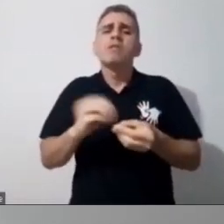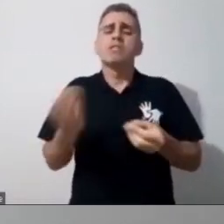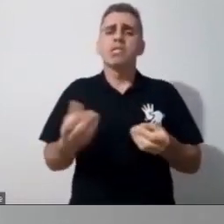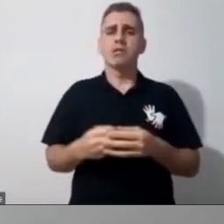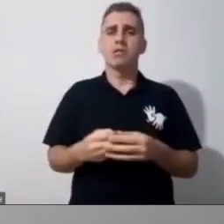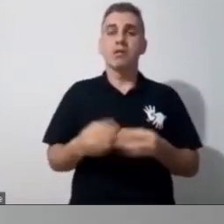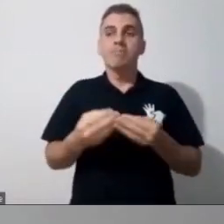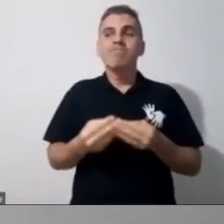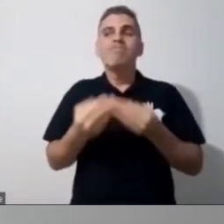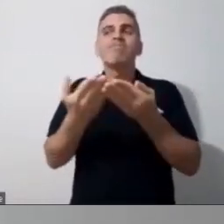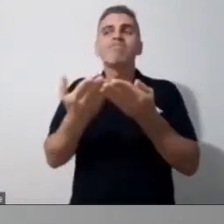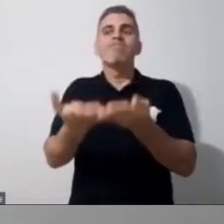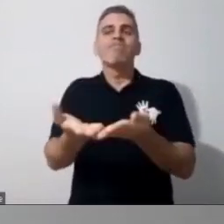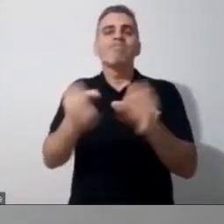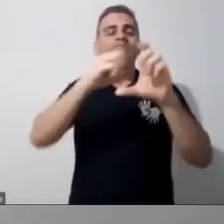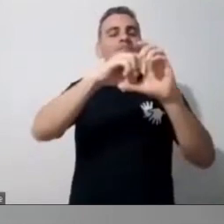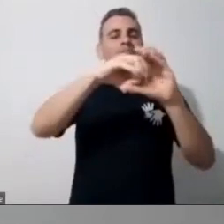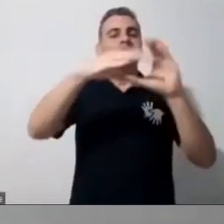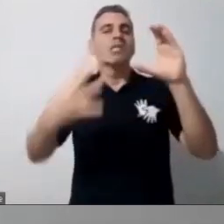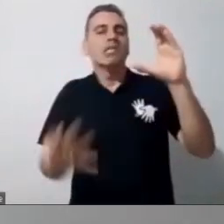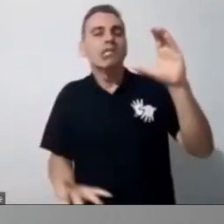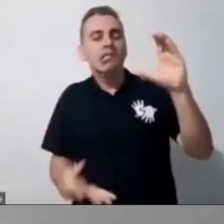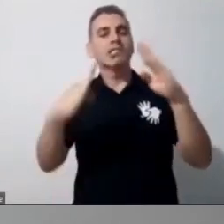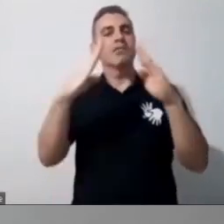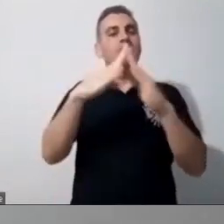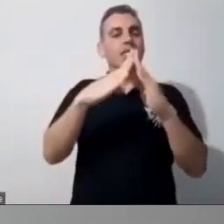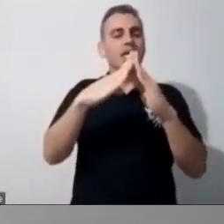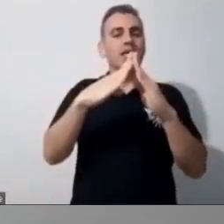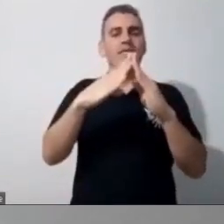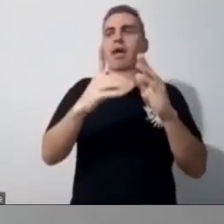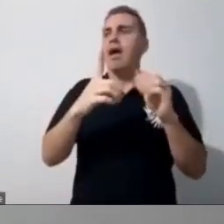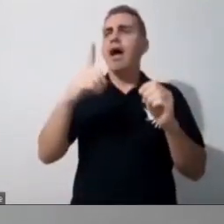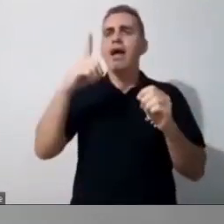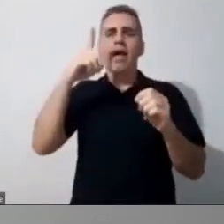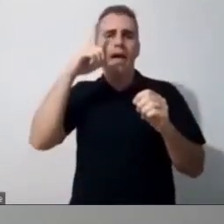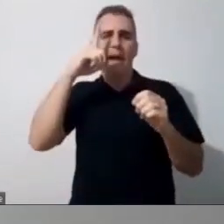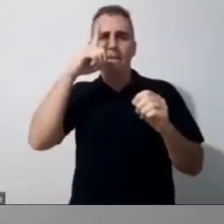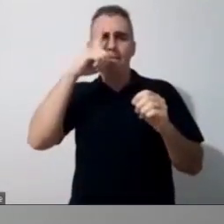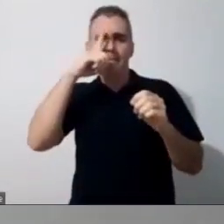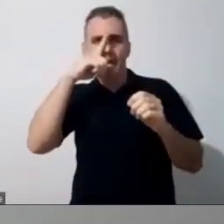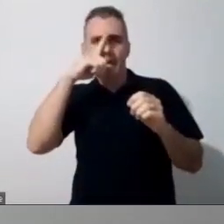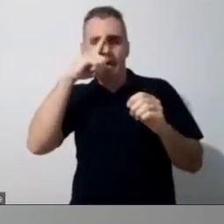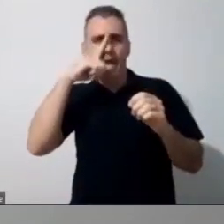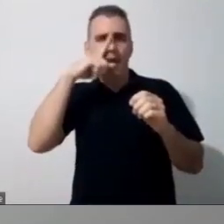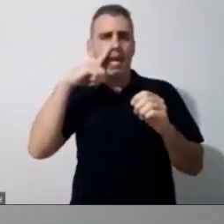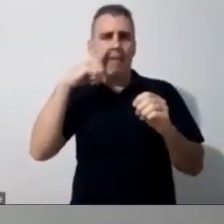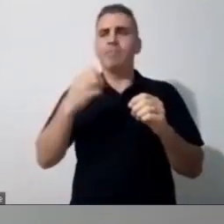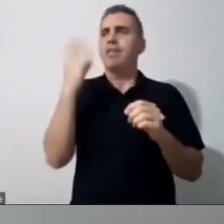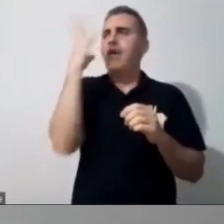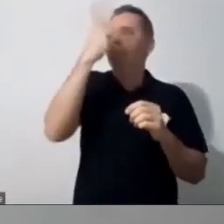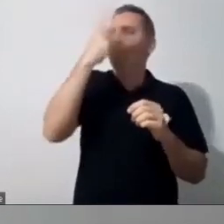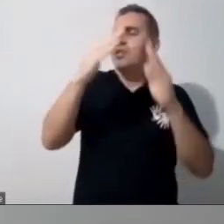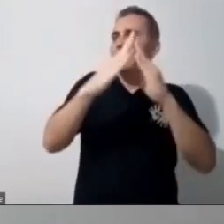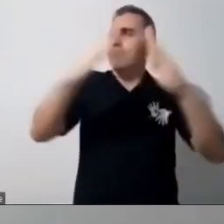as características da minha casa. Minha casa é amarela, é grande, é pequena, é bonita. É trazer isso de uma